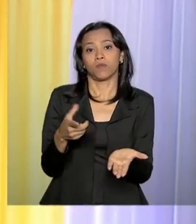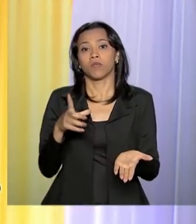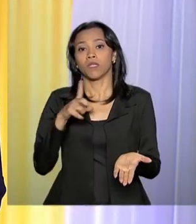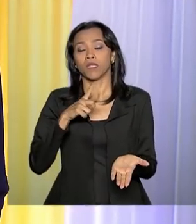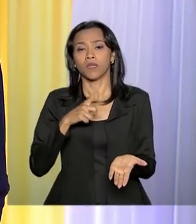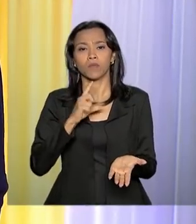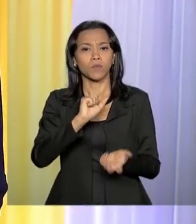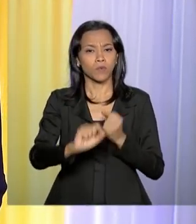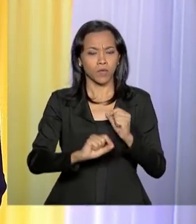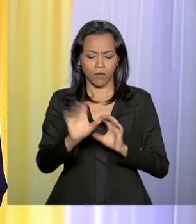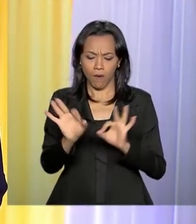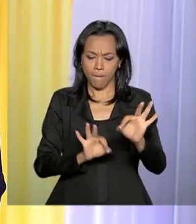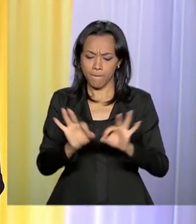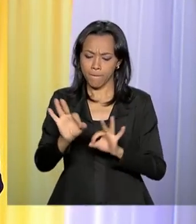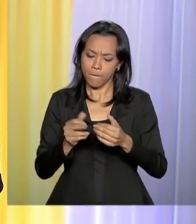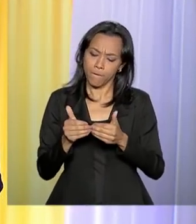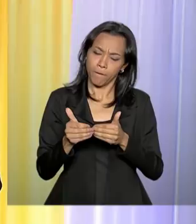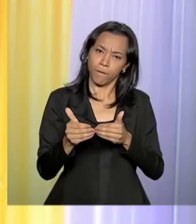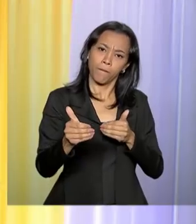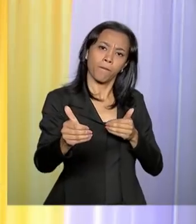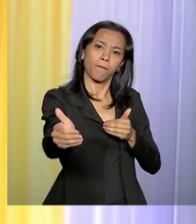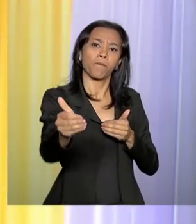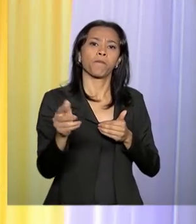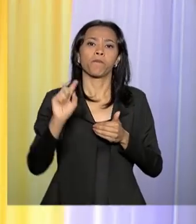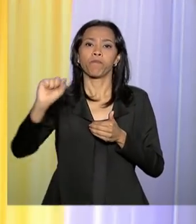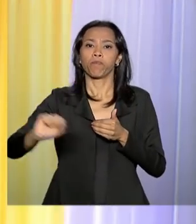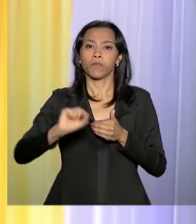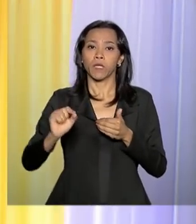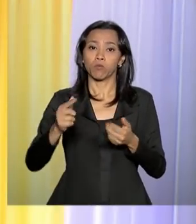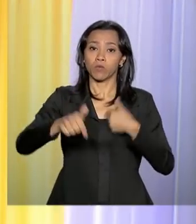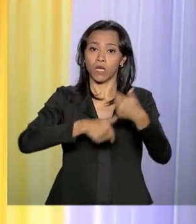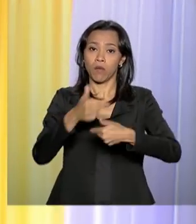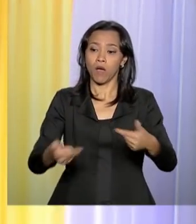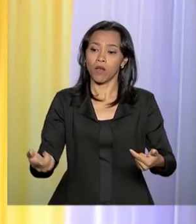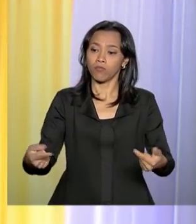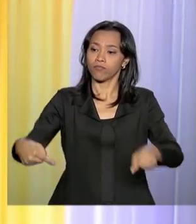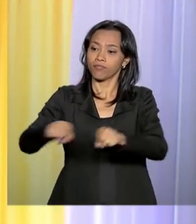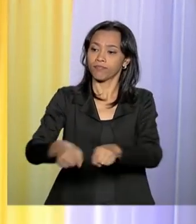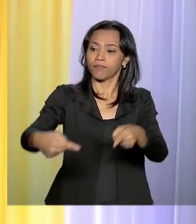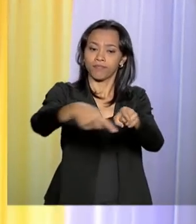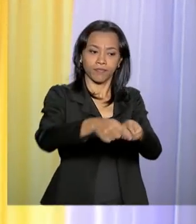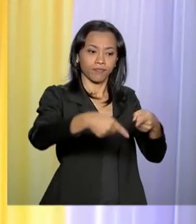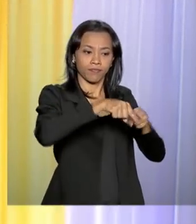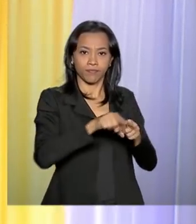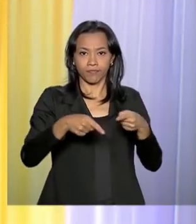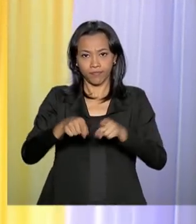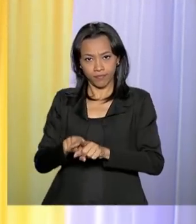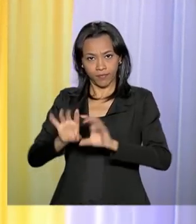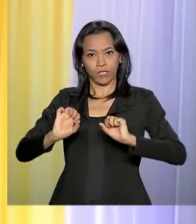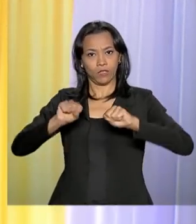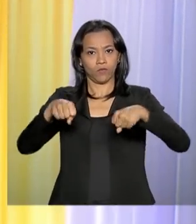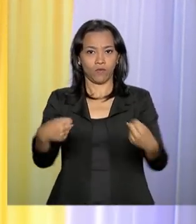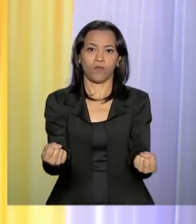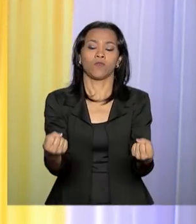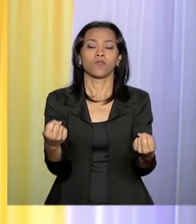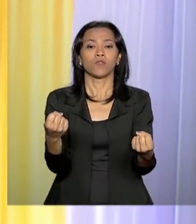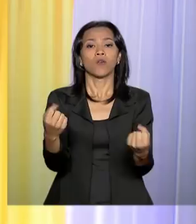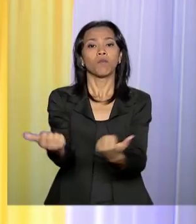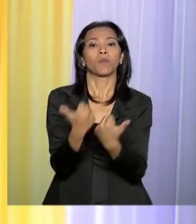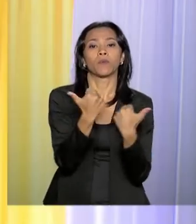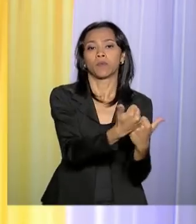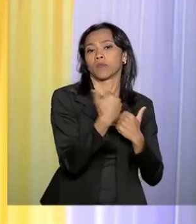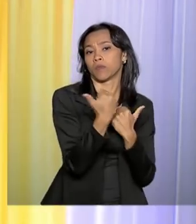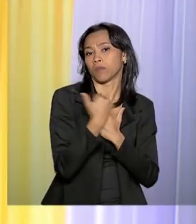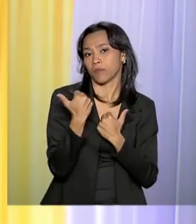horizonte a prioridade de atuação integrada, da soma de esforços, da cooperação